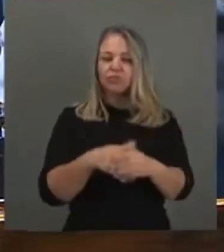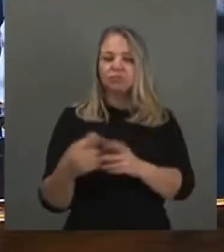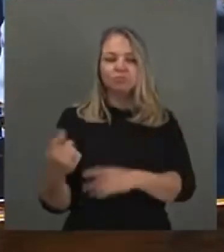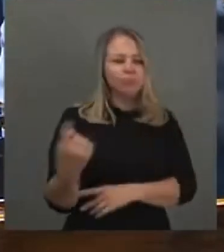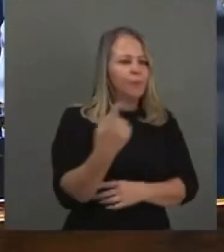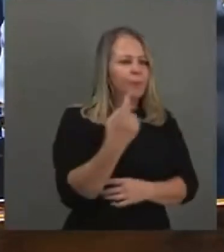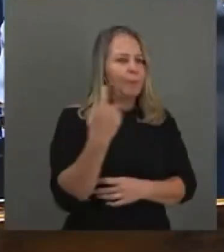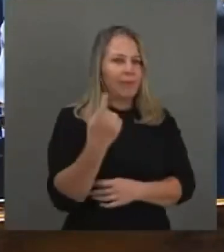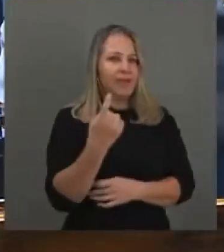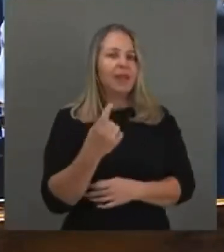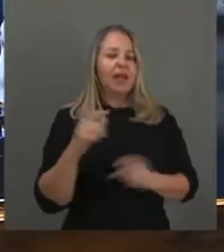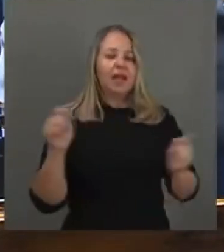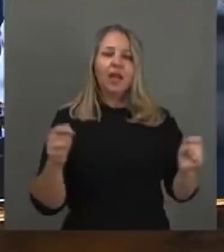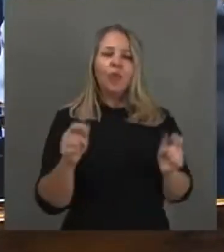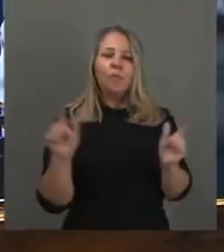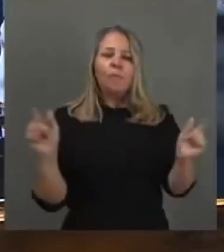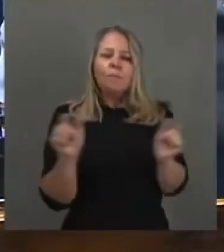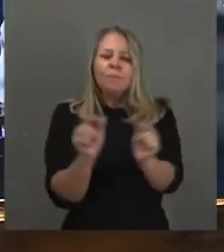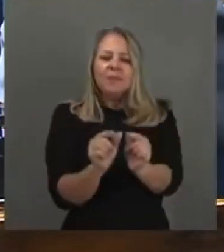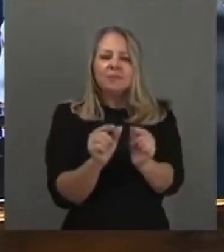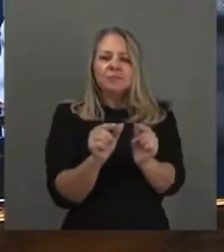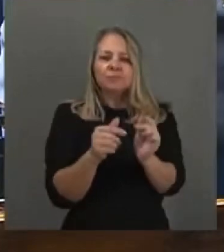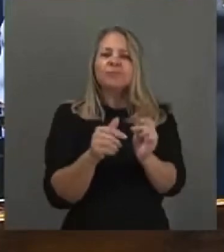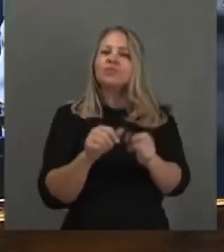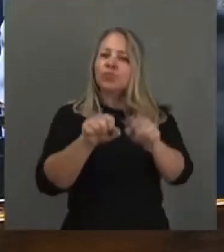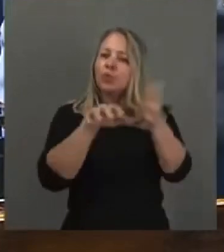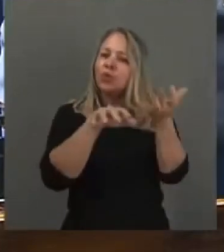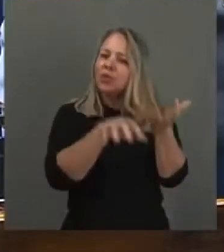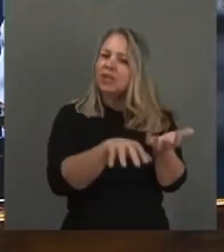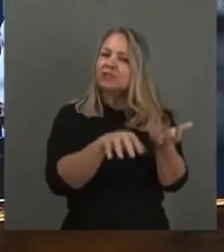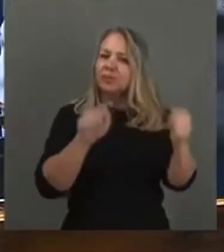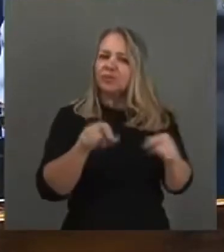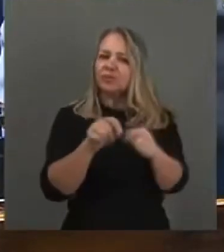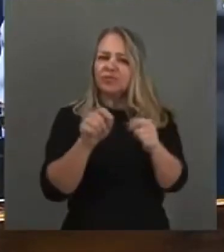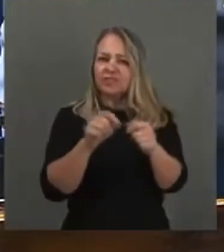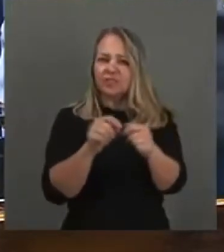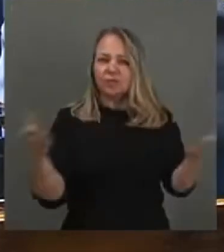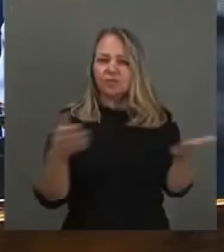É o mínimo que o Congresso Nacional pode fazer essa reparação nesta manhã.